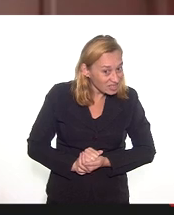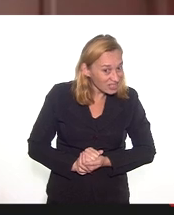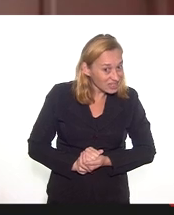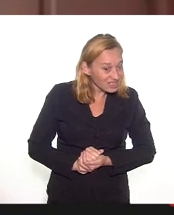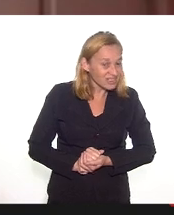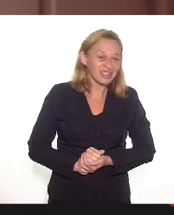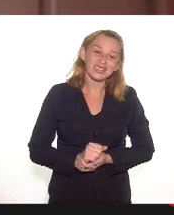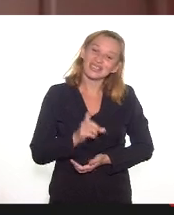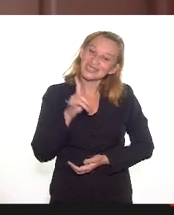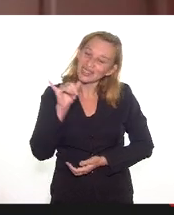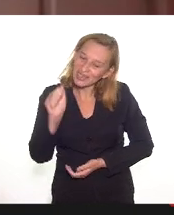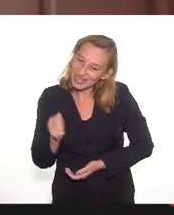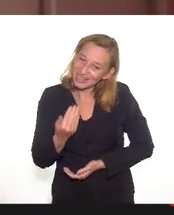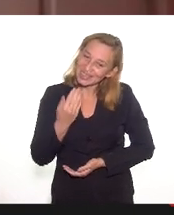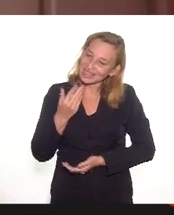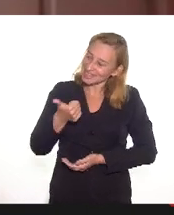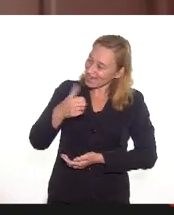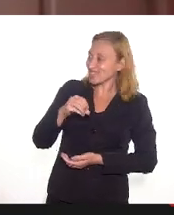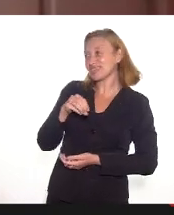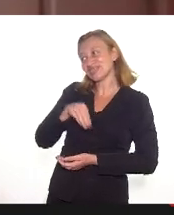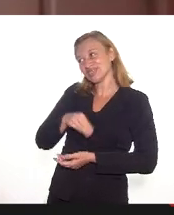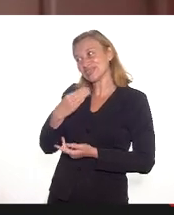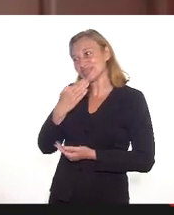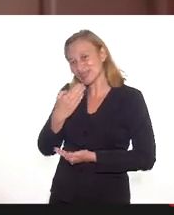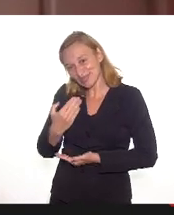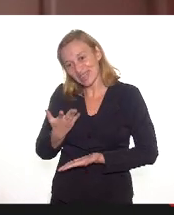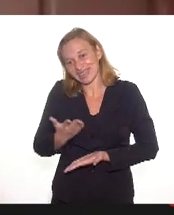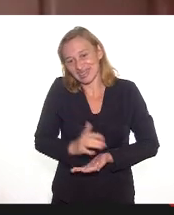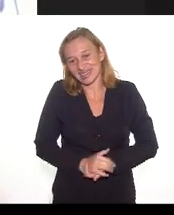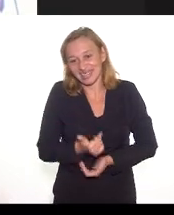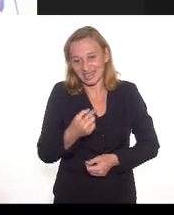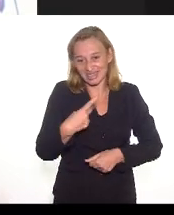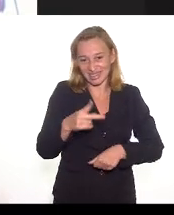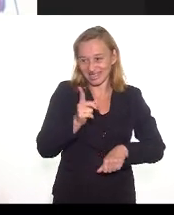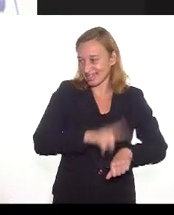Douglas, por favor, você dispõe de dez minutos do seu tempo.